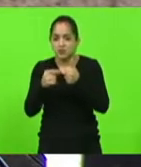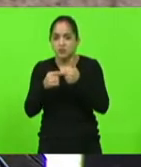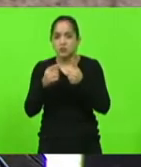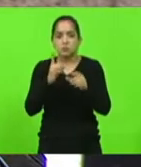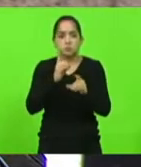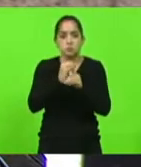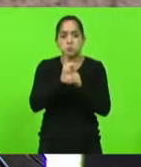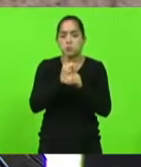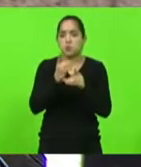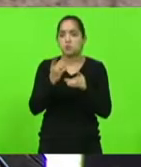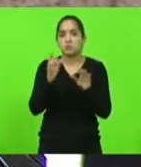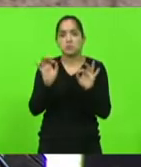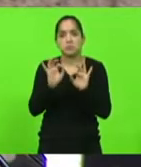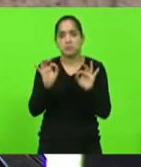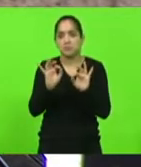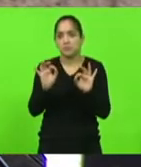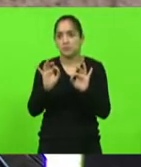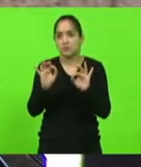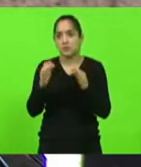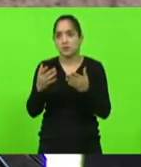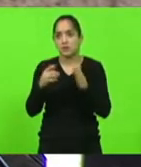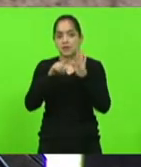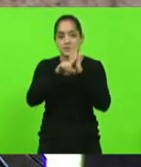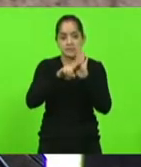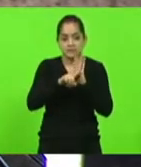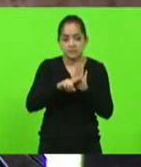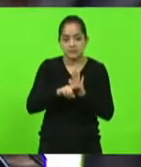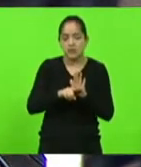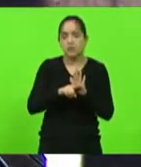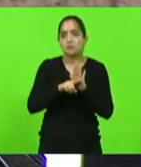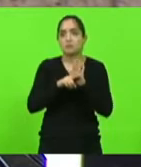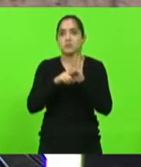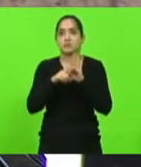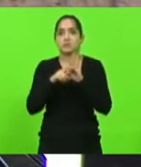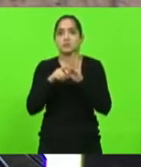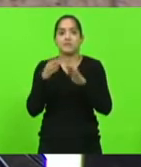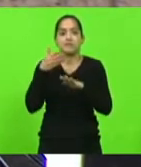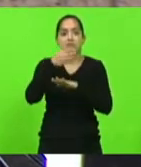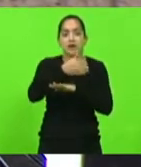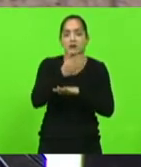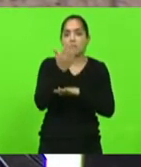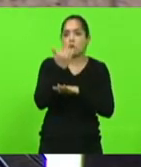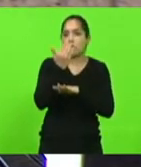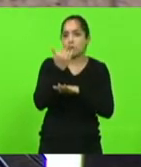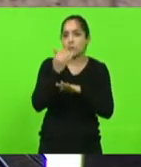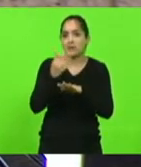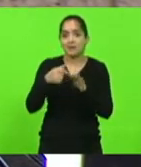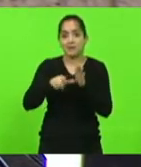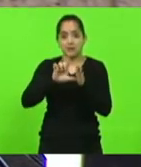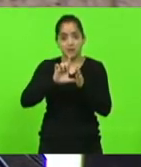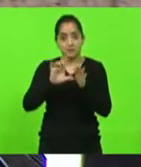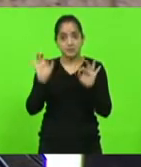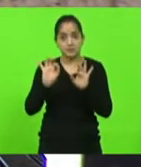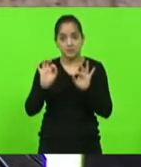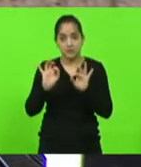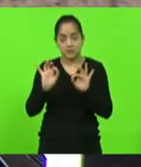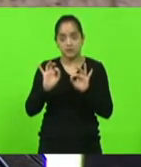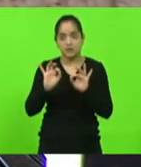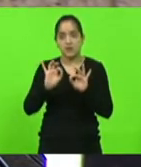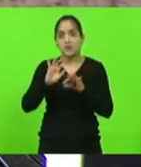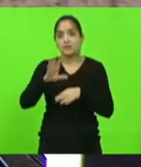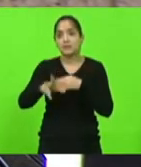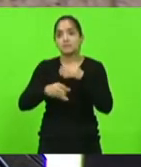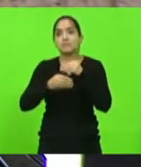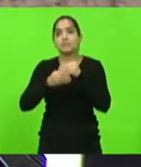falando sobre fazer exames em jejum. Não é isso, isso não está presente no projeto, está apenas na emenda do